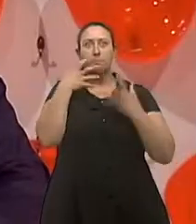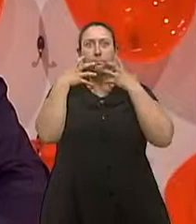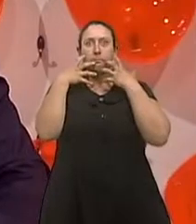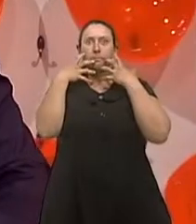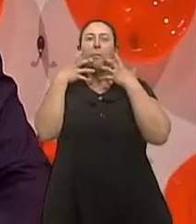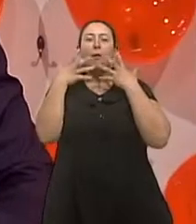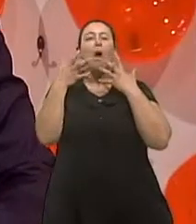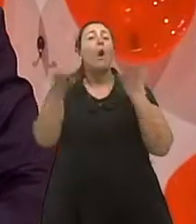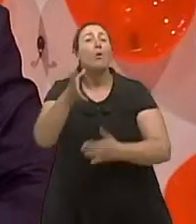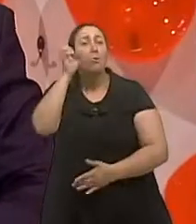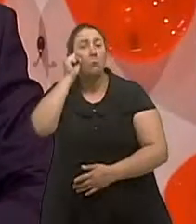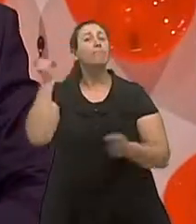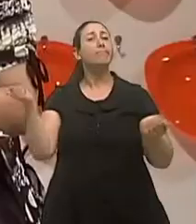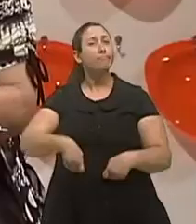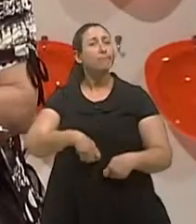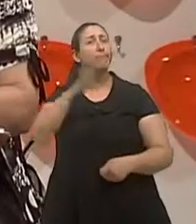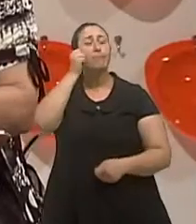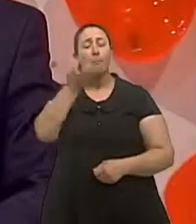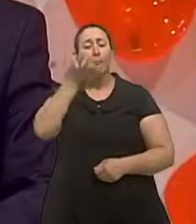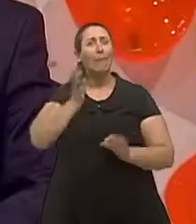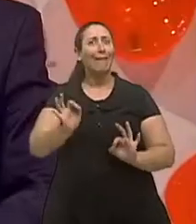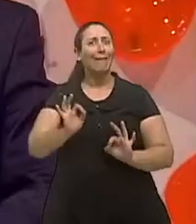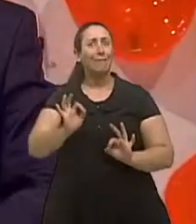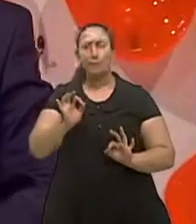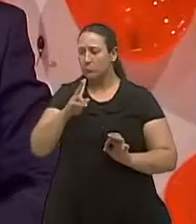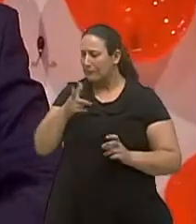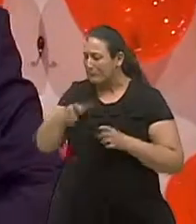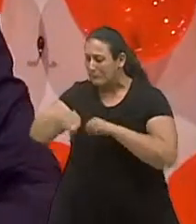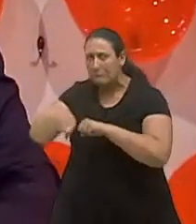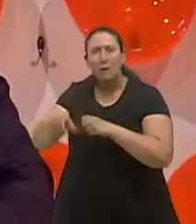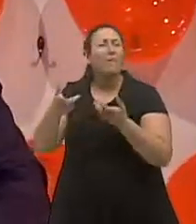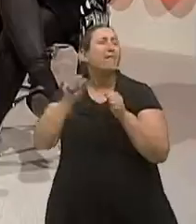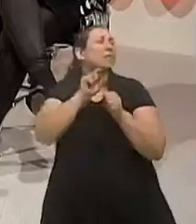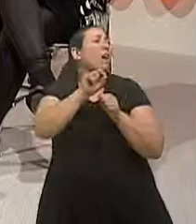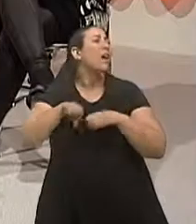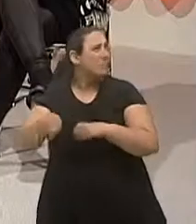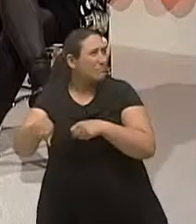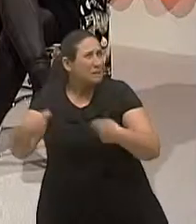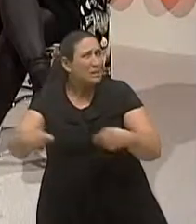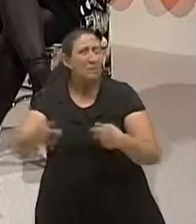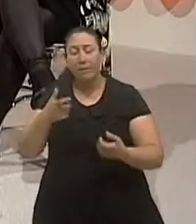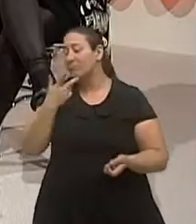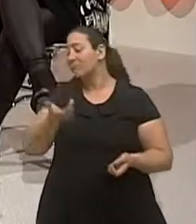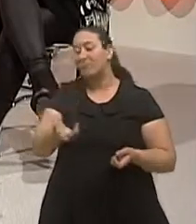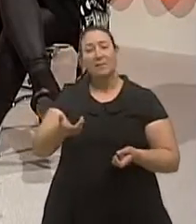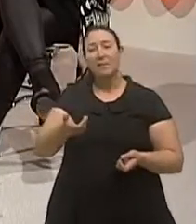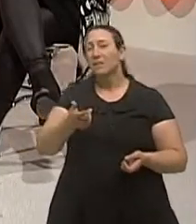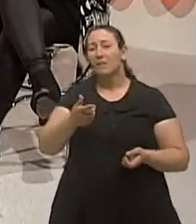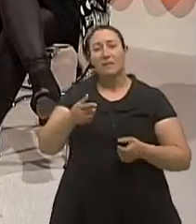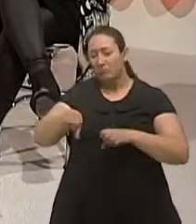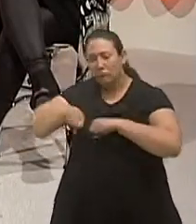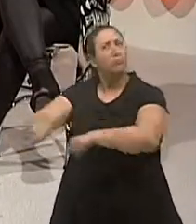grande o risco é a gente acorda não necessariamente não necessariamente não a maioria das vezes não